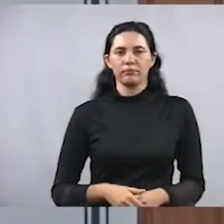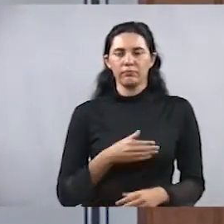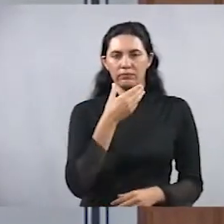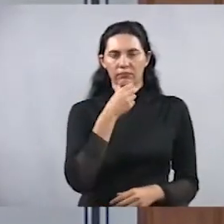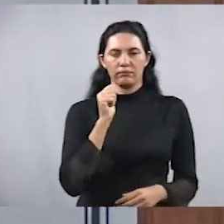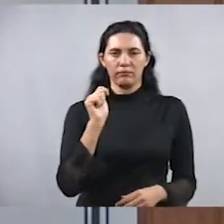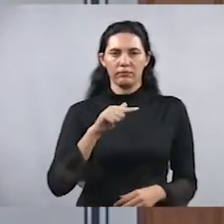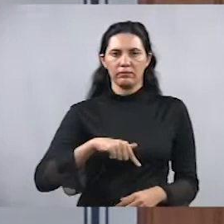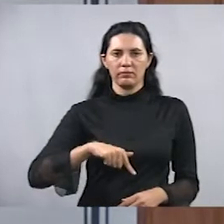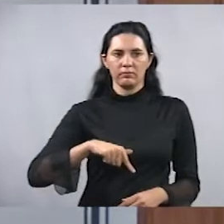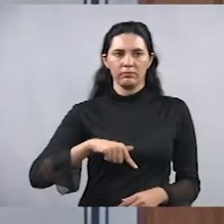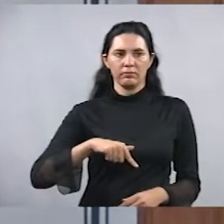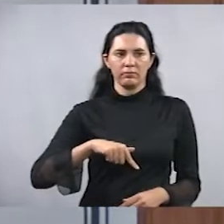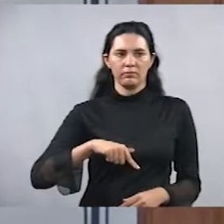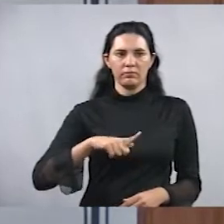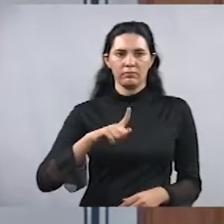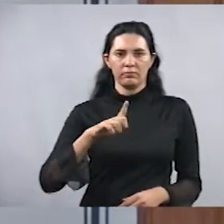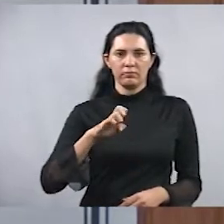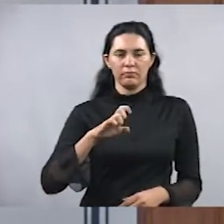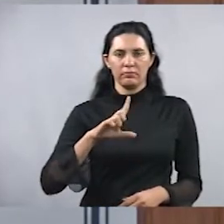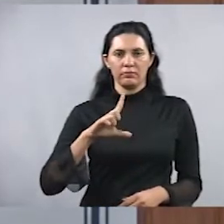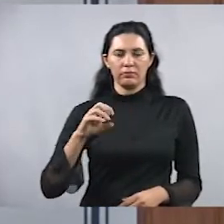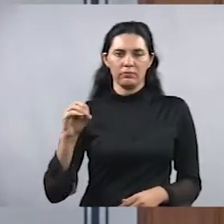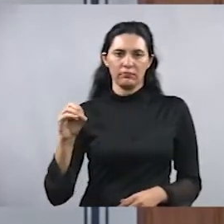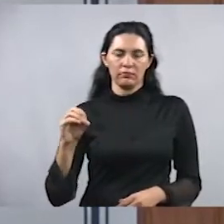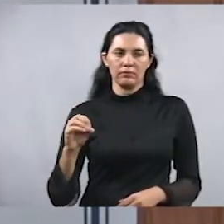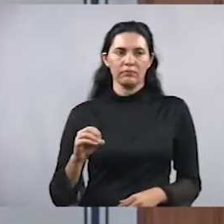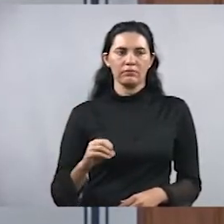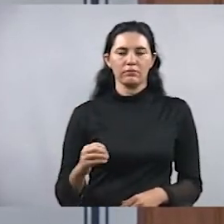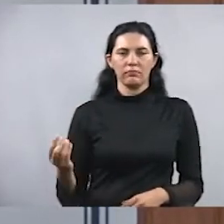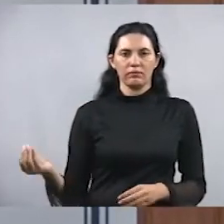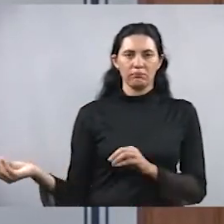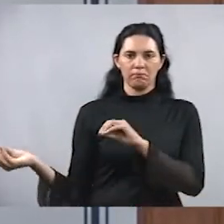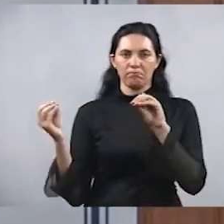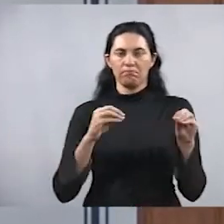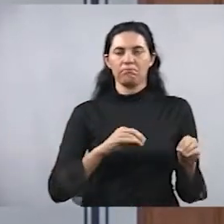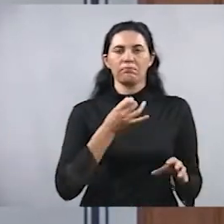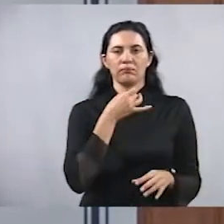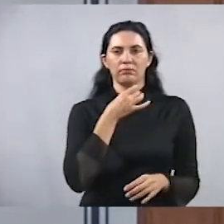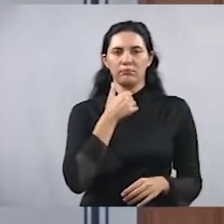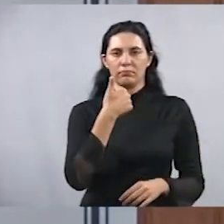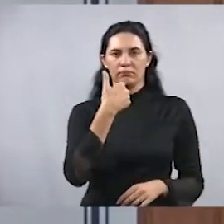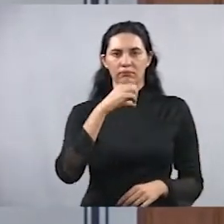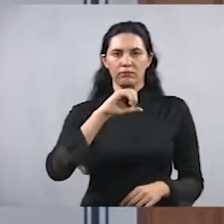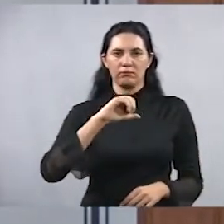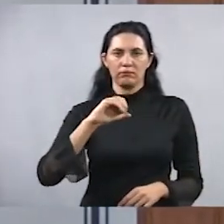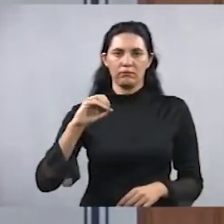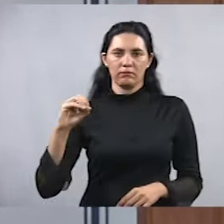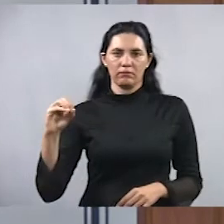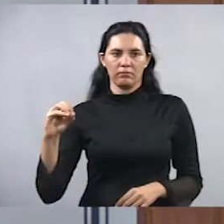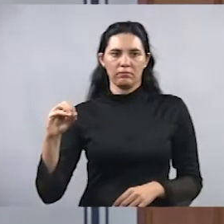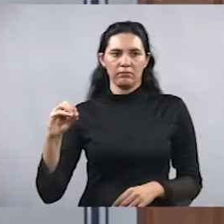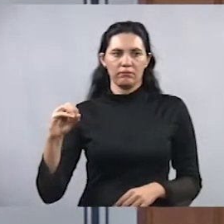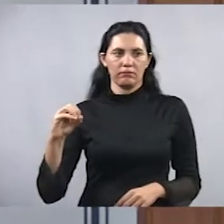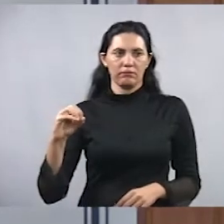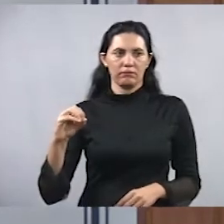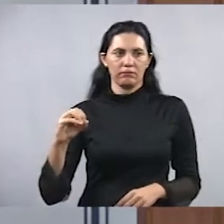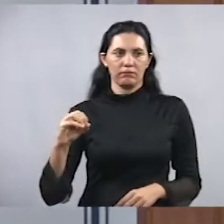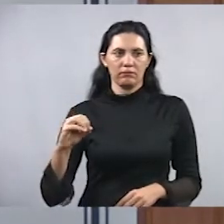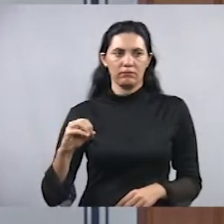ele veio para cá em 1900 e teve como irmãos e